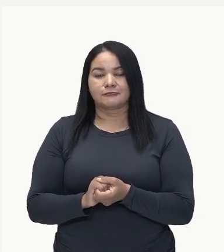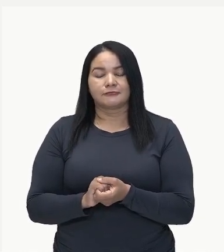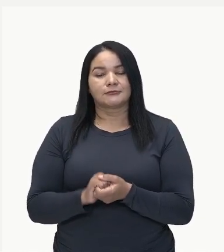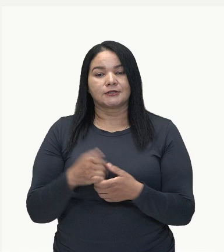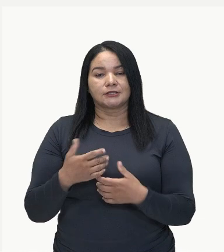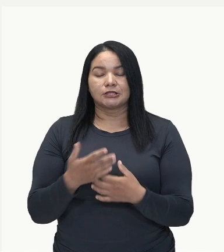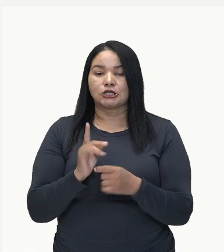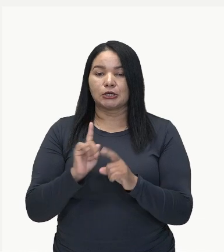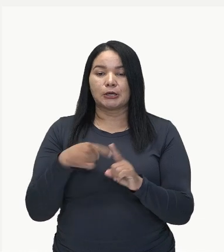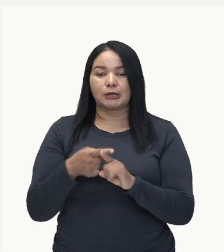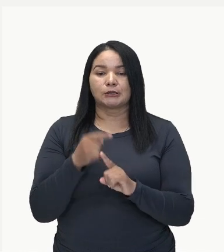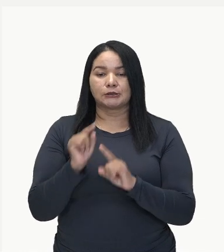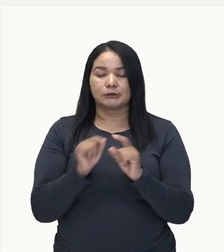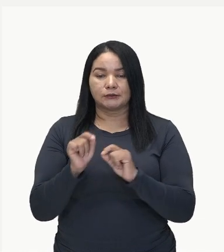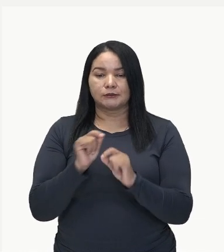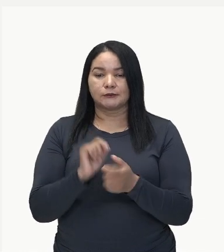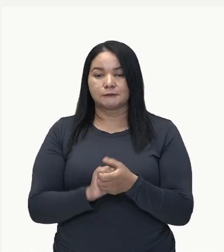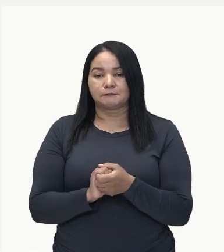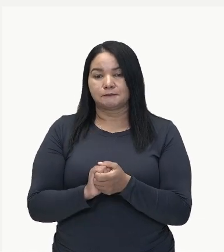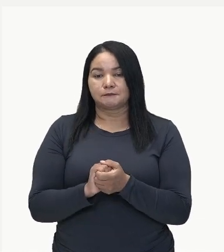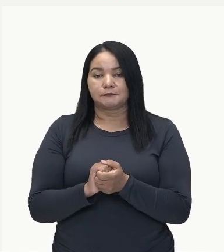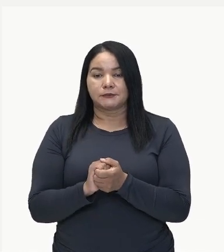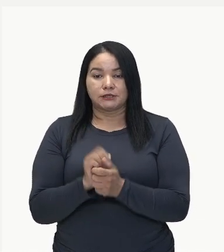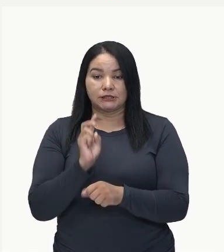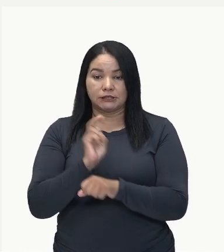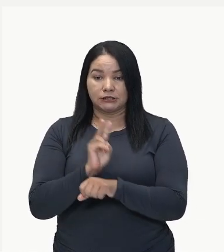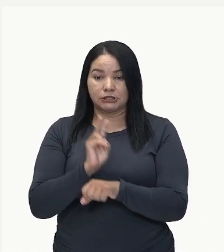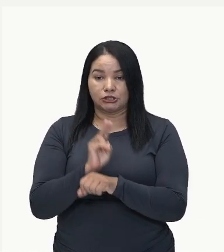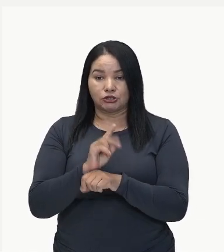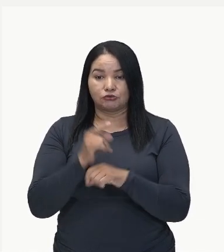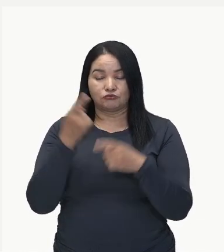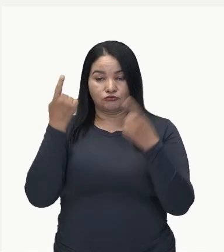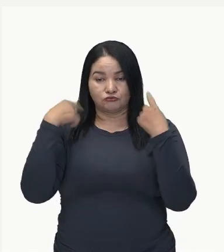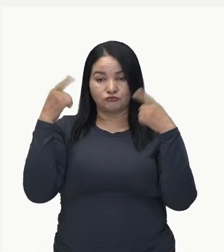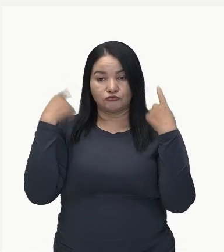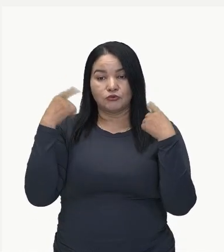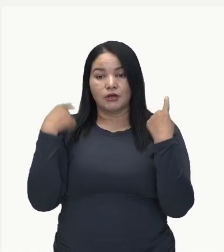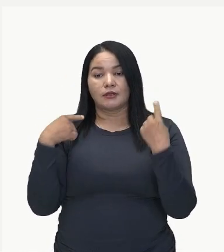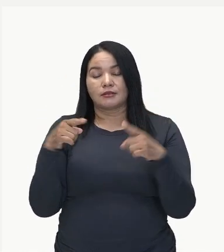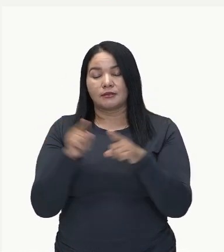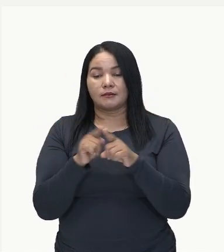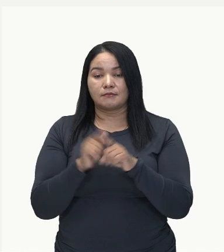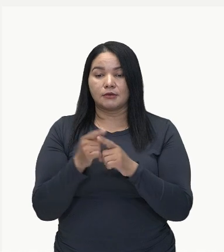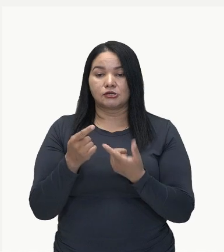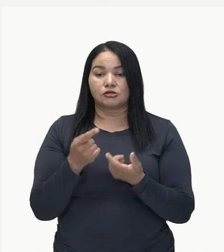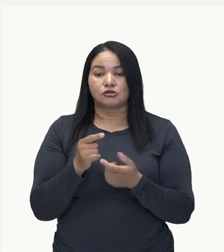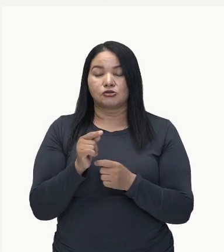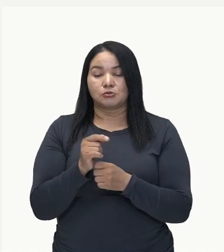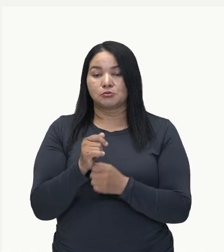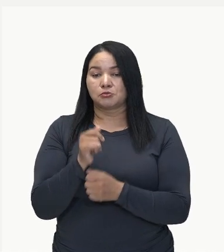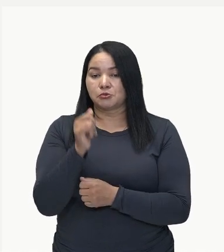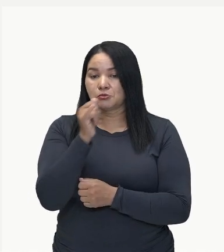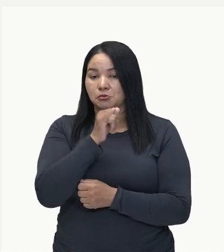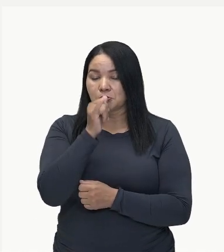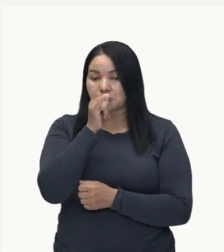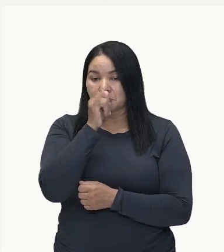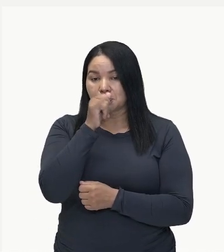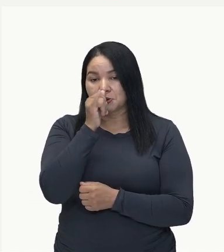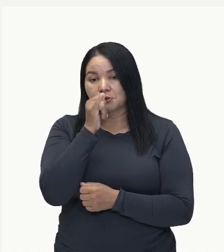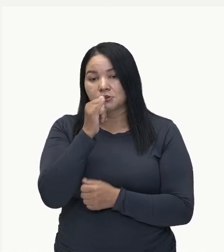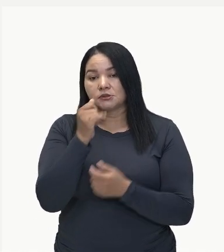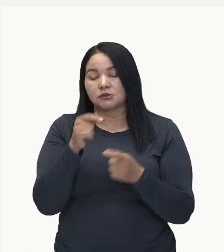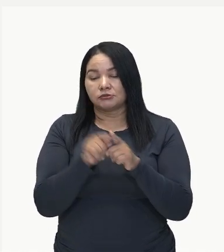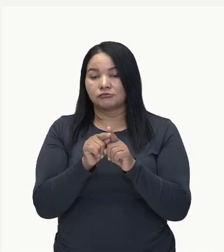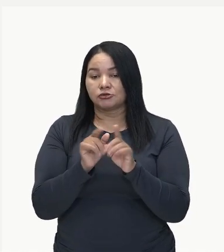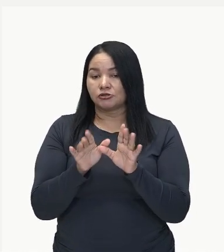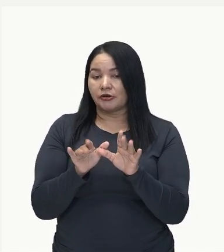verificar, tem a produção de suínos e de aves também. E os produtores se encontram na excelência